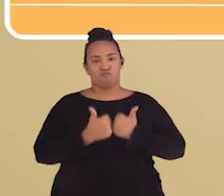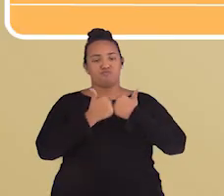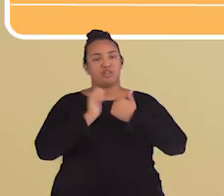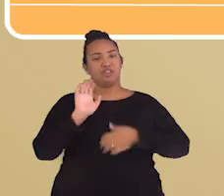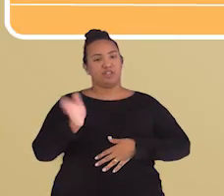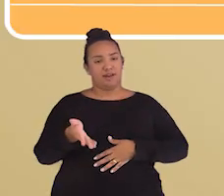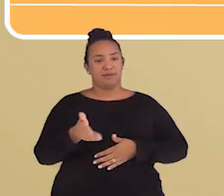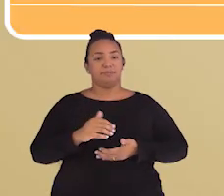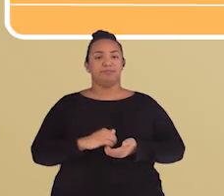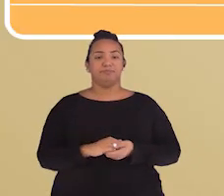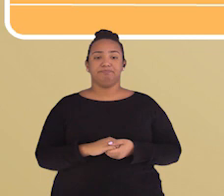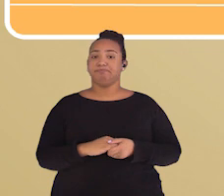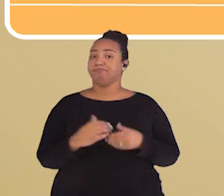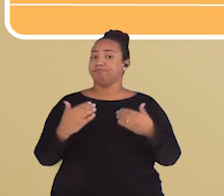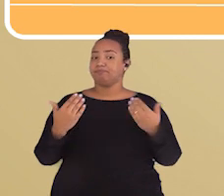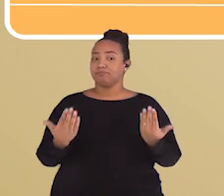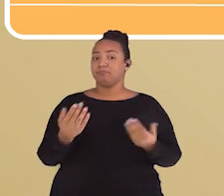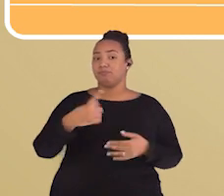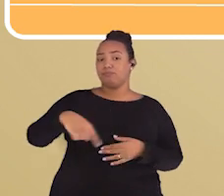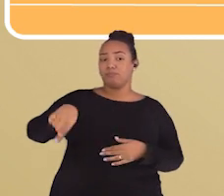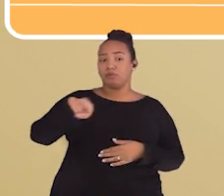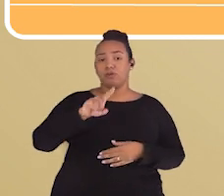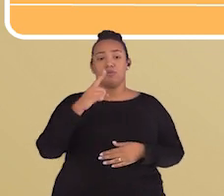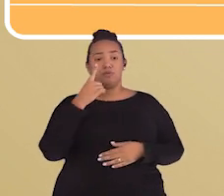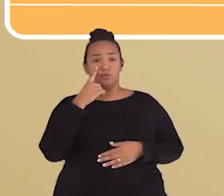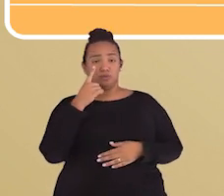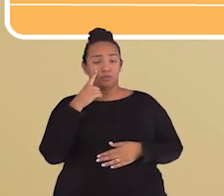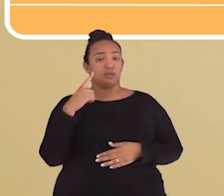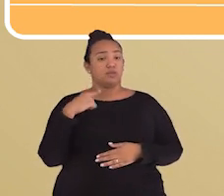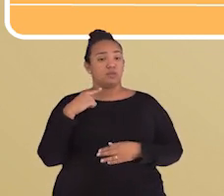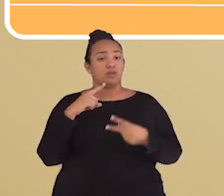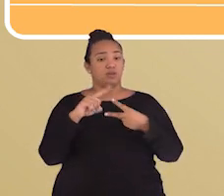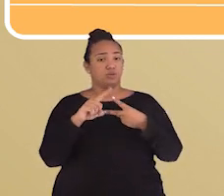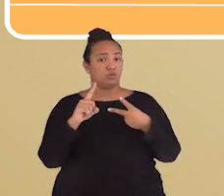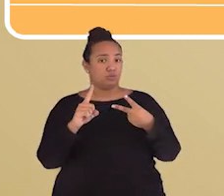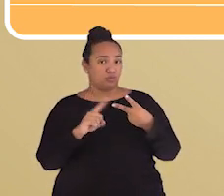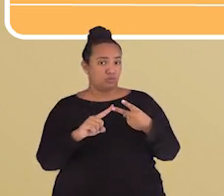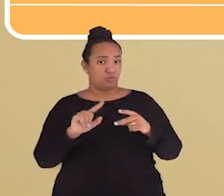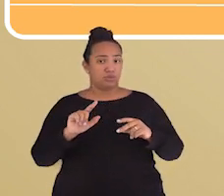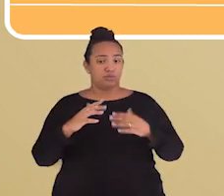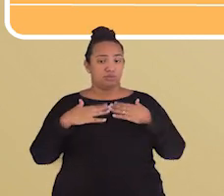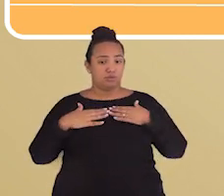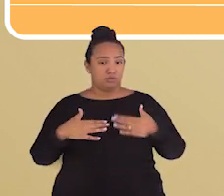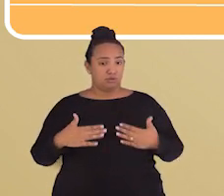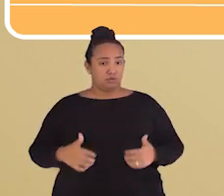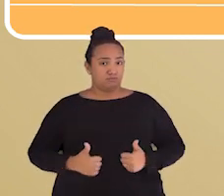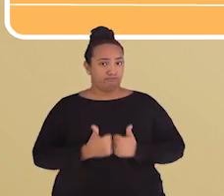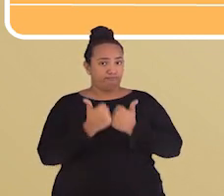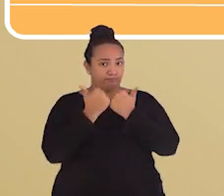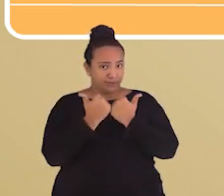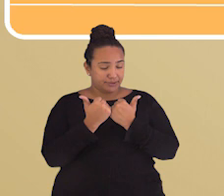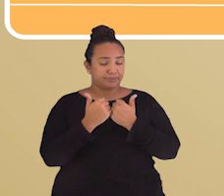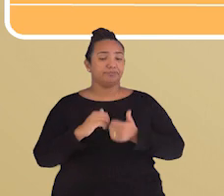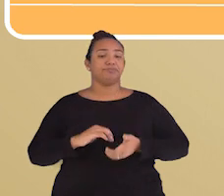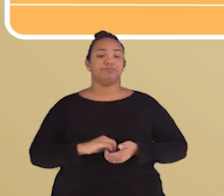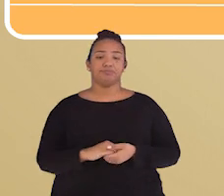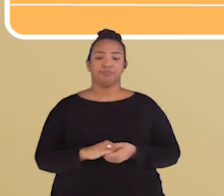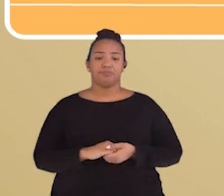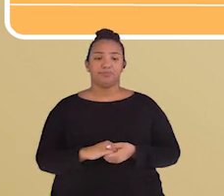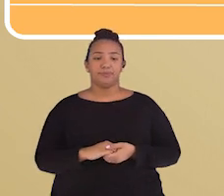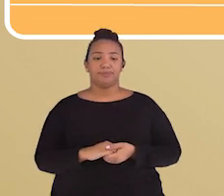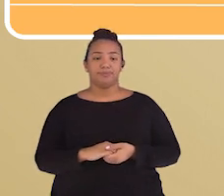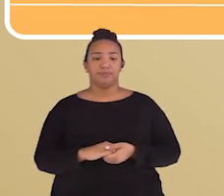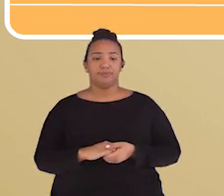Podemos ver, então, que existem duas maneiras de adquirir a imunidade contra as